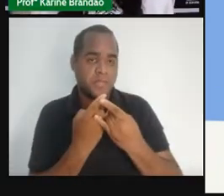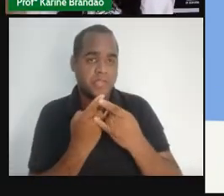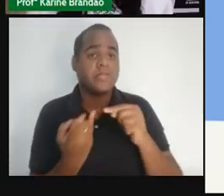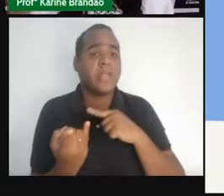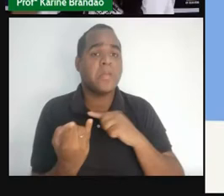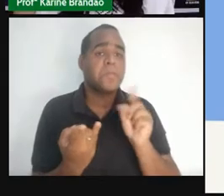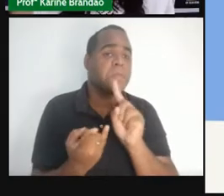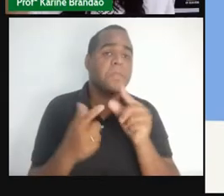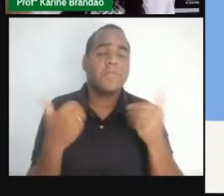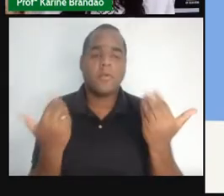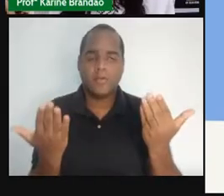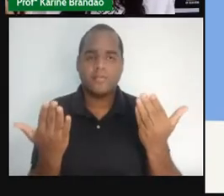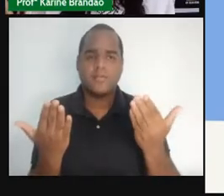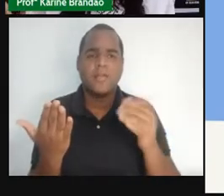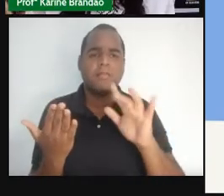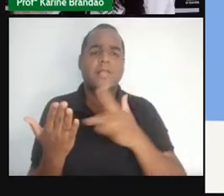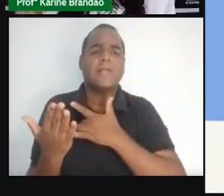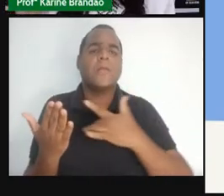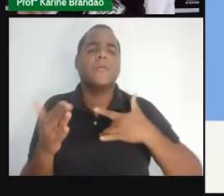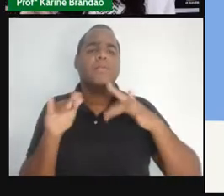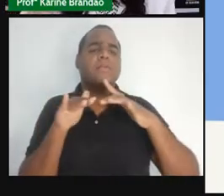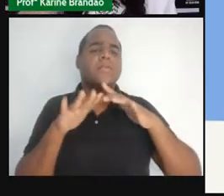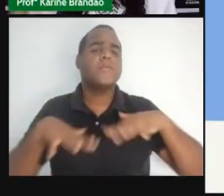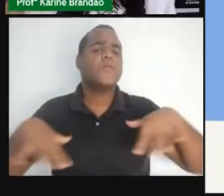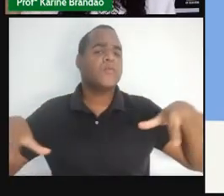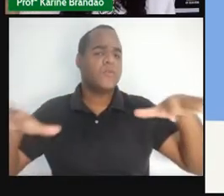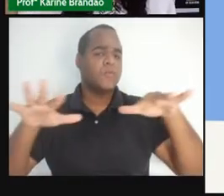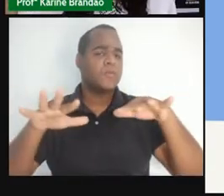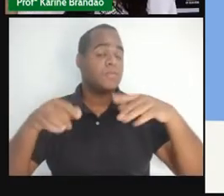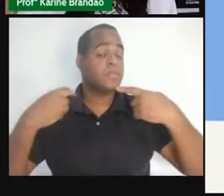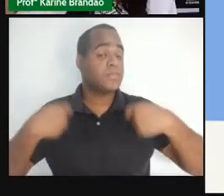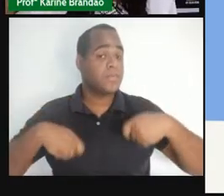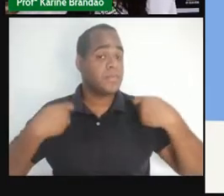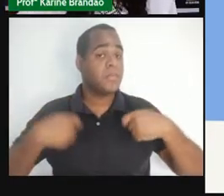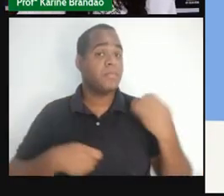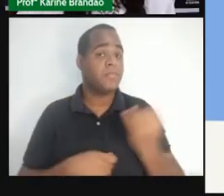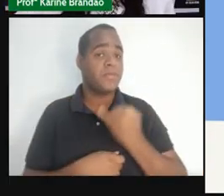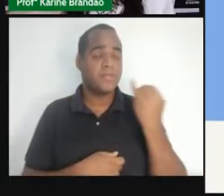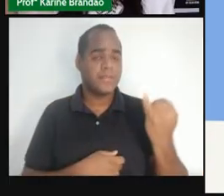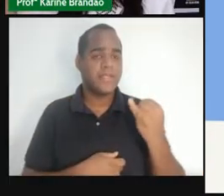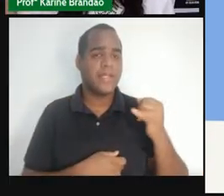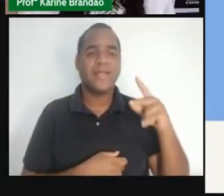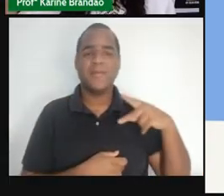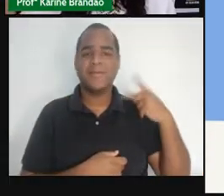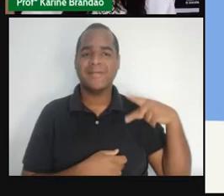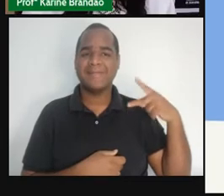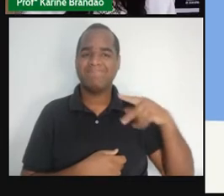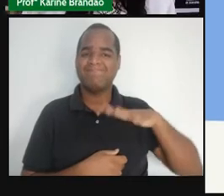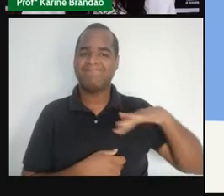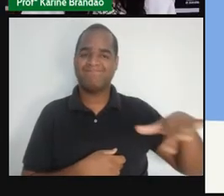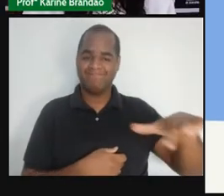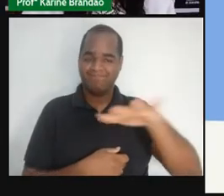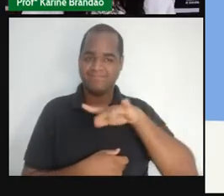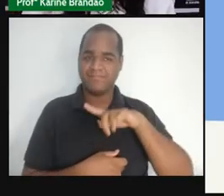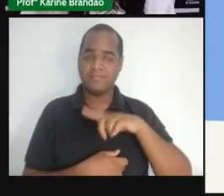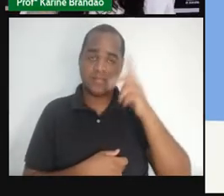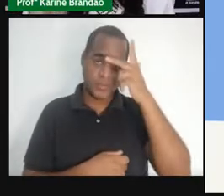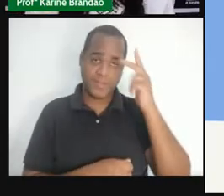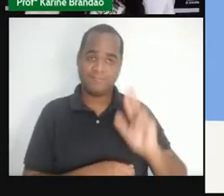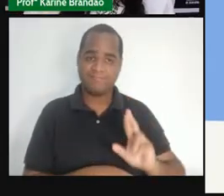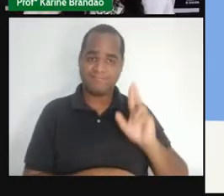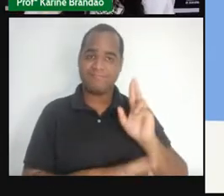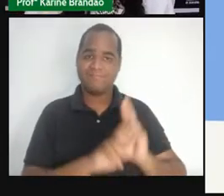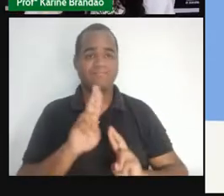E onde é que entraria a saúde coletiva, né? Que vai precisar então de uma política pública, que vai precisar de órgãos gestores,